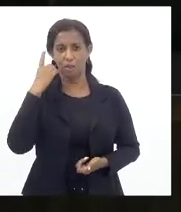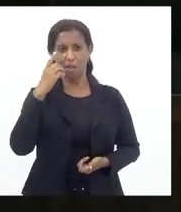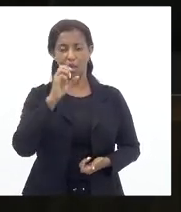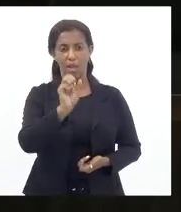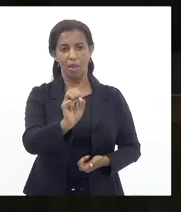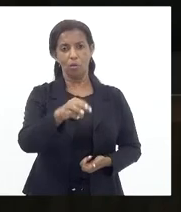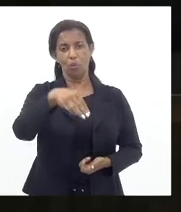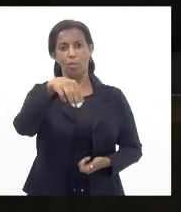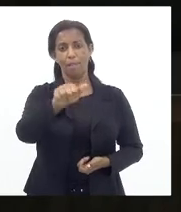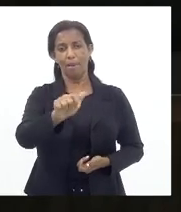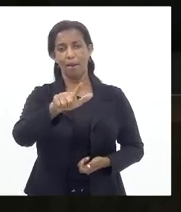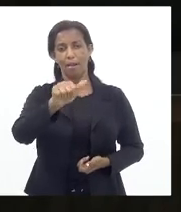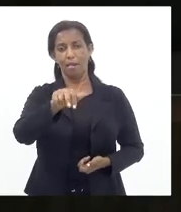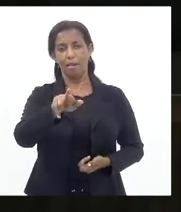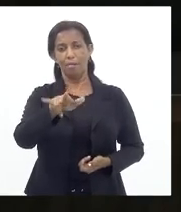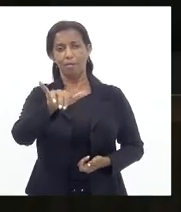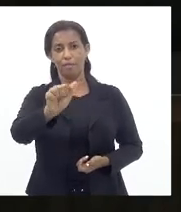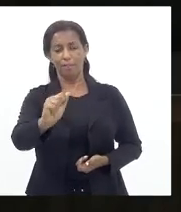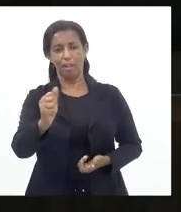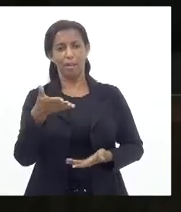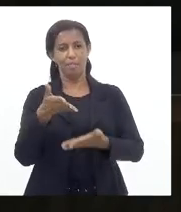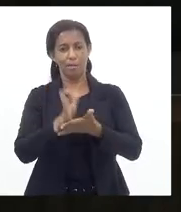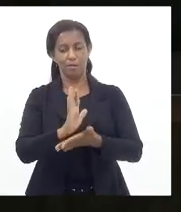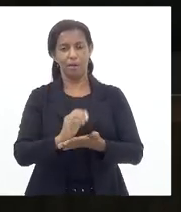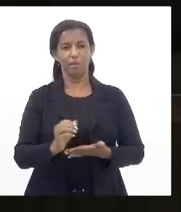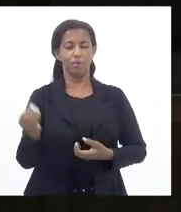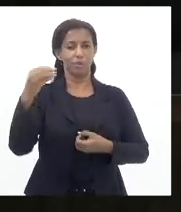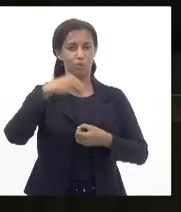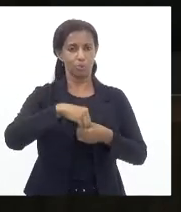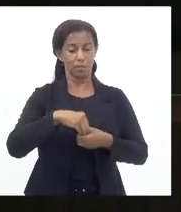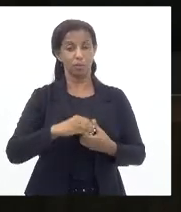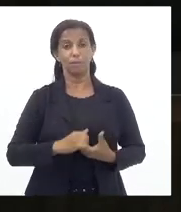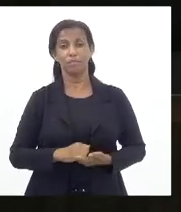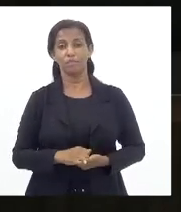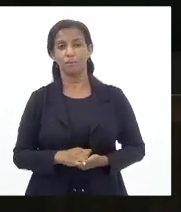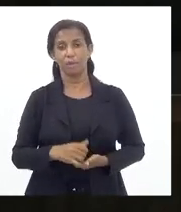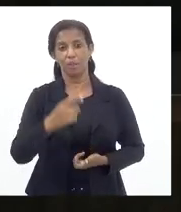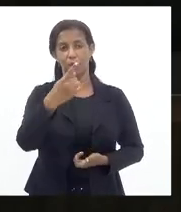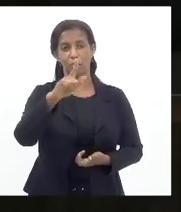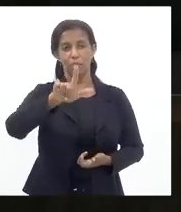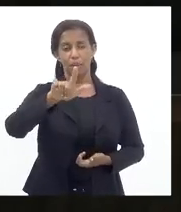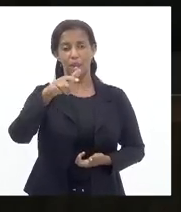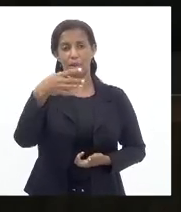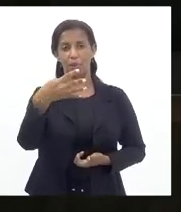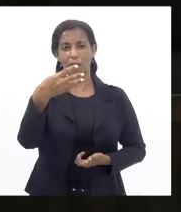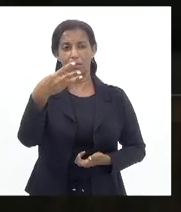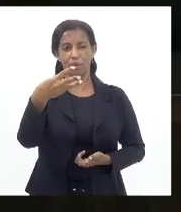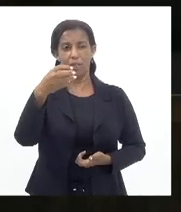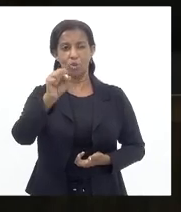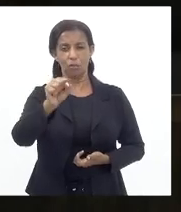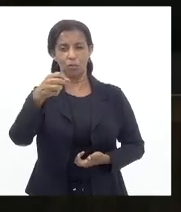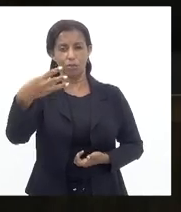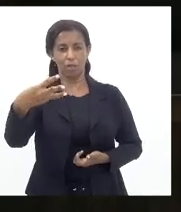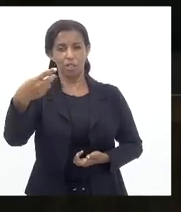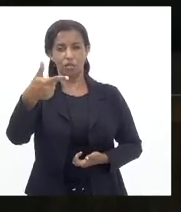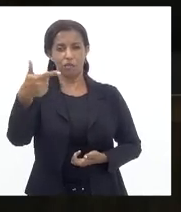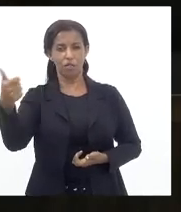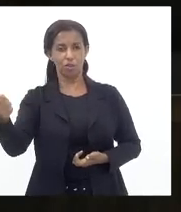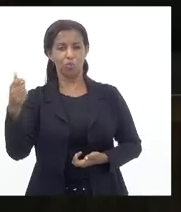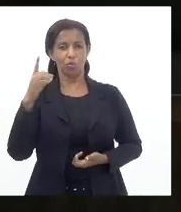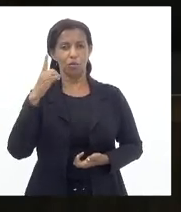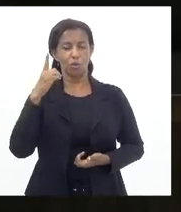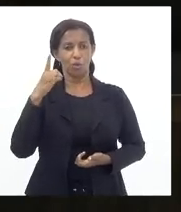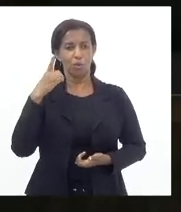Samuel Malafaia Os senhores que aprovam permanecem como estão, aprovado Requerimento de inclusão na ordem do dia do projeto de lei 4383 de 2021 do